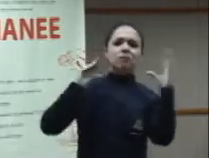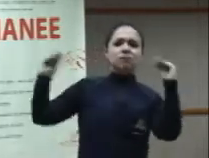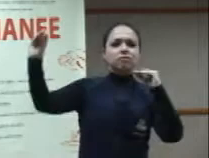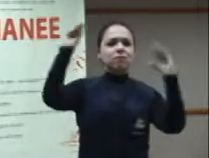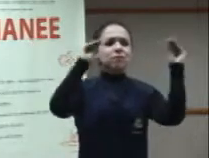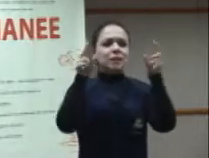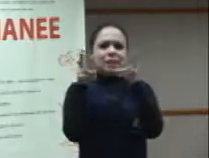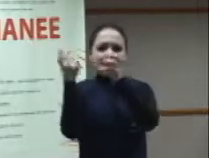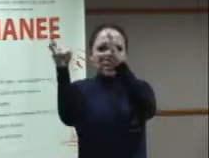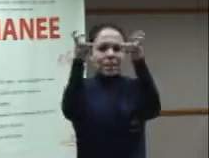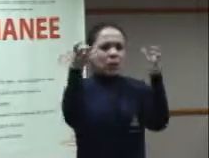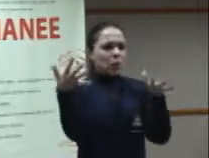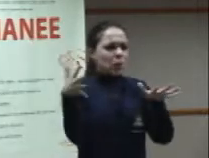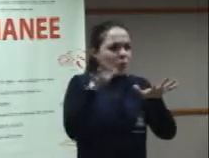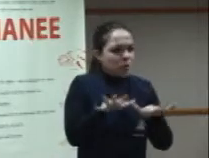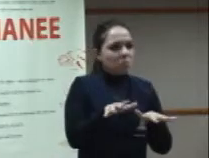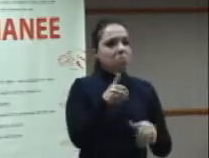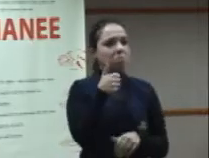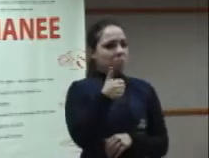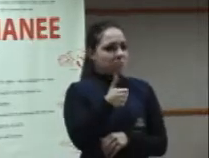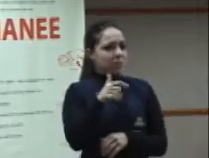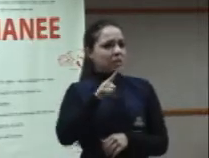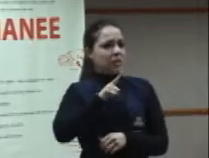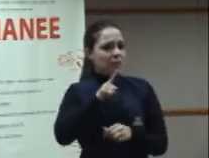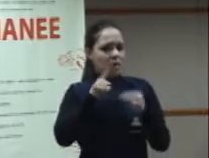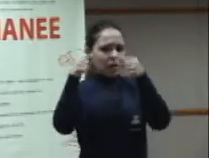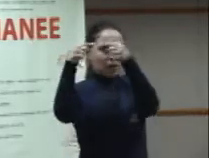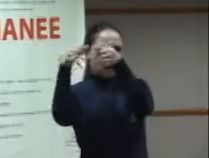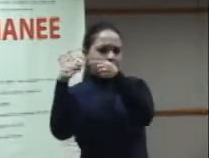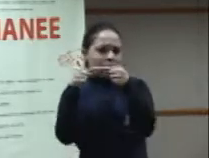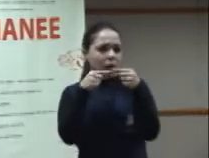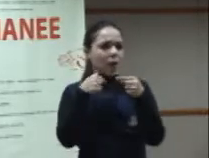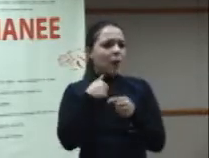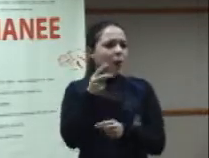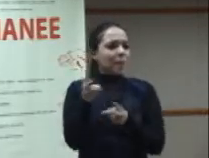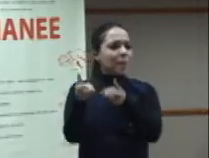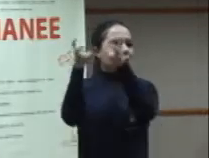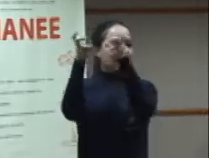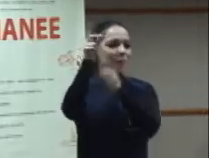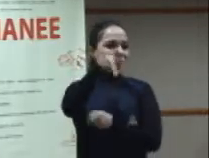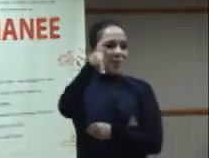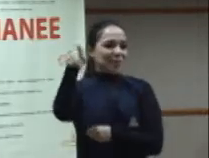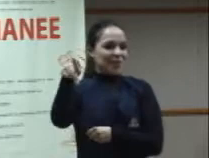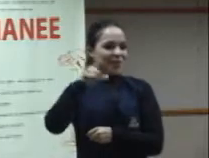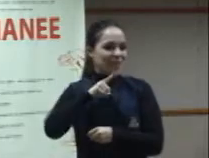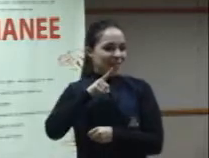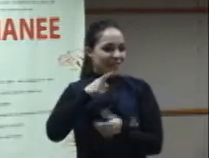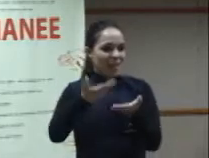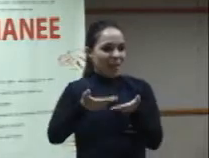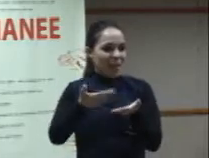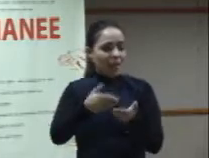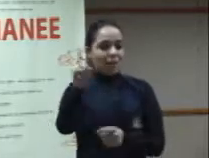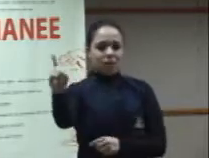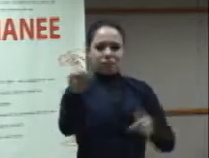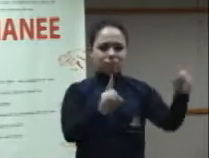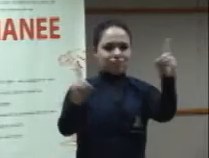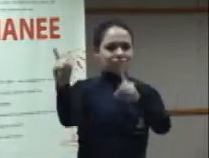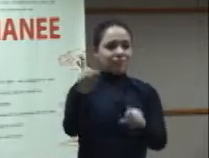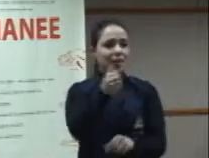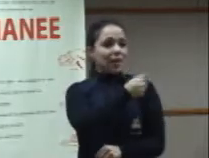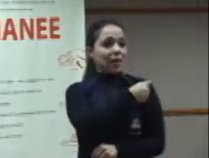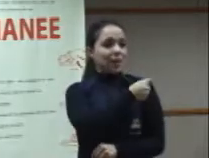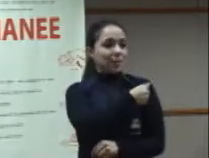escuta muito apurada, muito apropriada, porque eu ouço direto do professor que recebe em sala de aula, esse aluno especial,